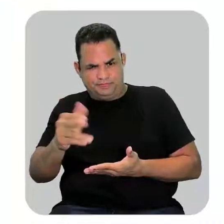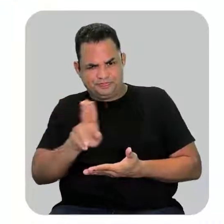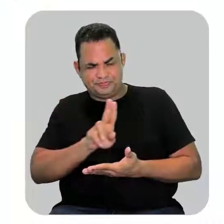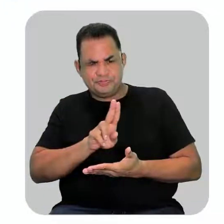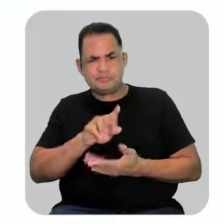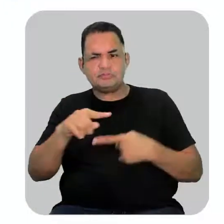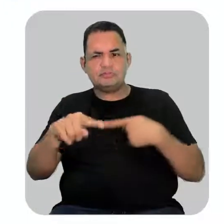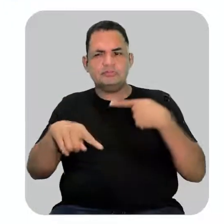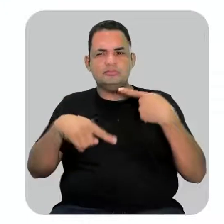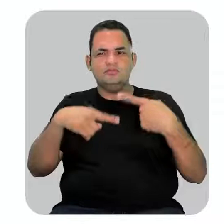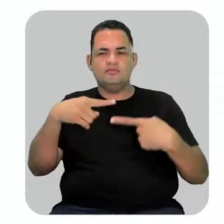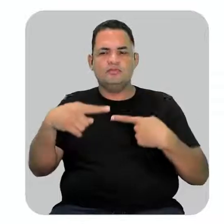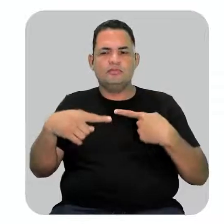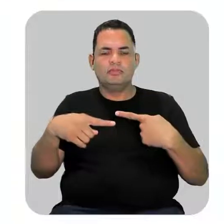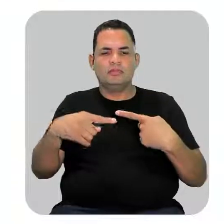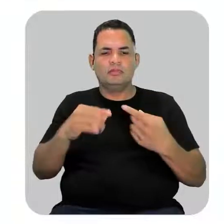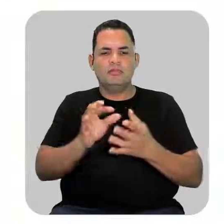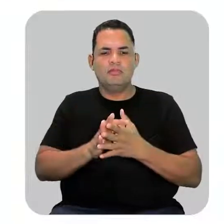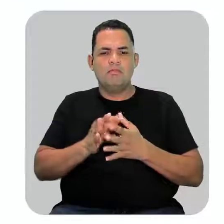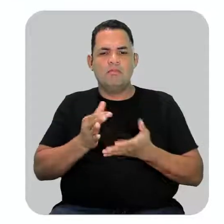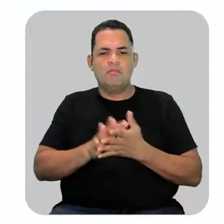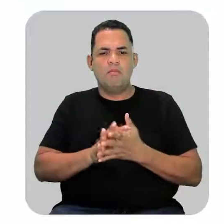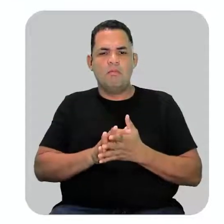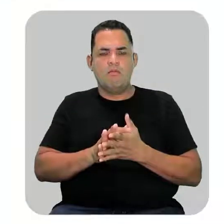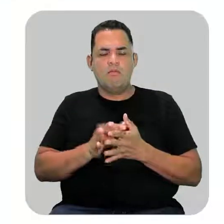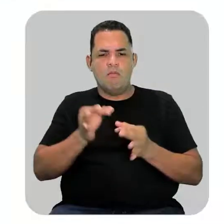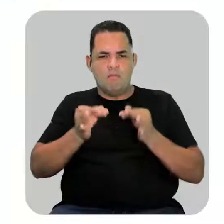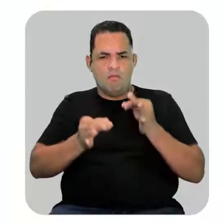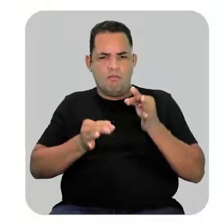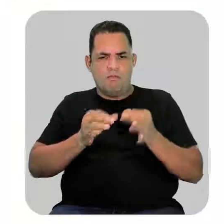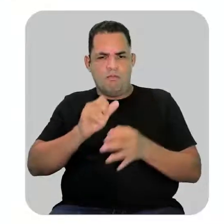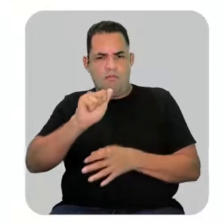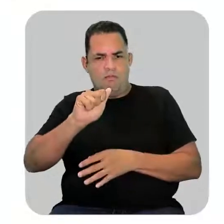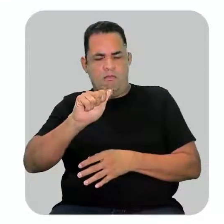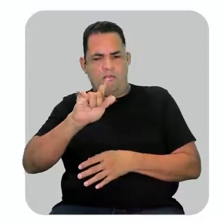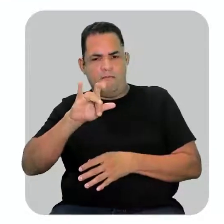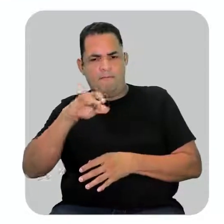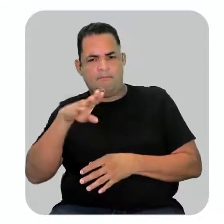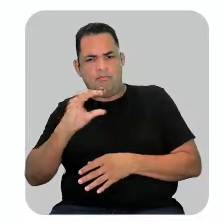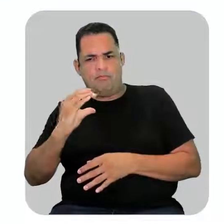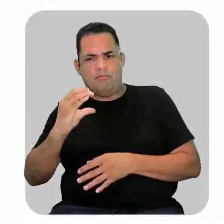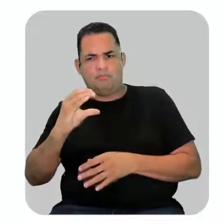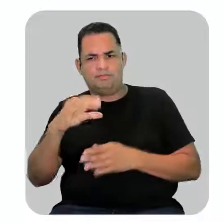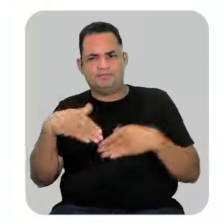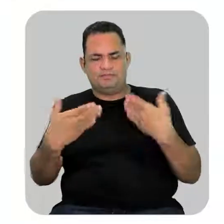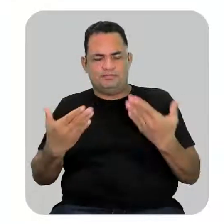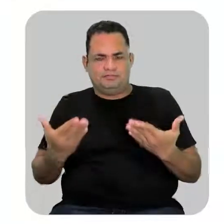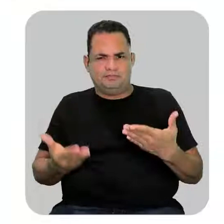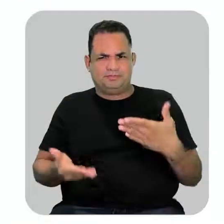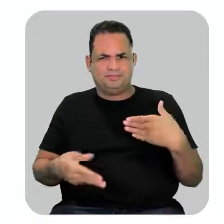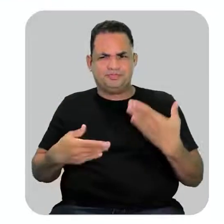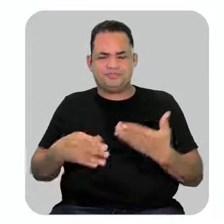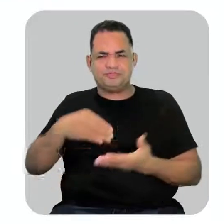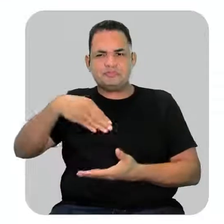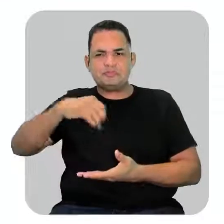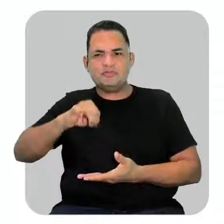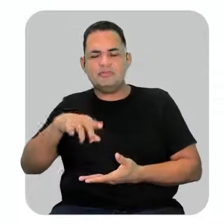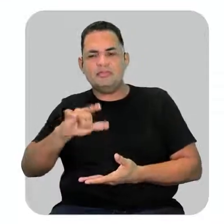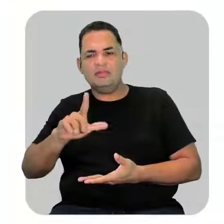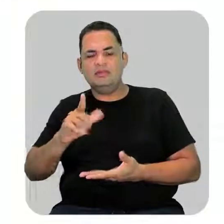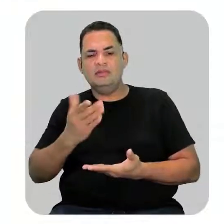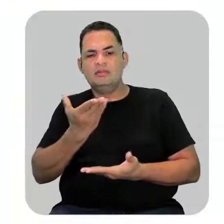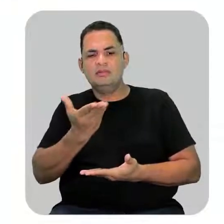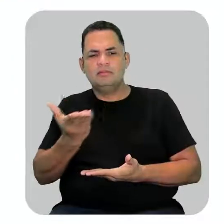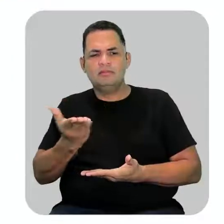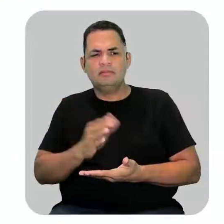substituintes em ordem alfabética. Tá? Como eu só tenho metil, eu posso colocar simplesmente o